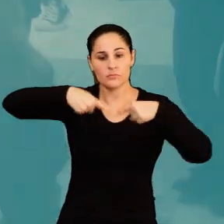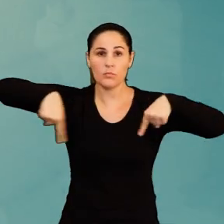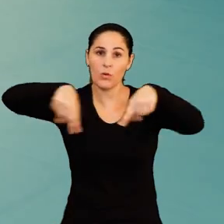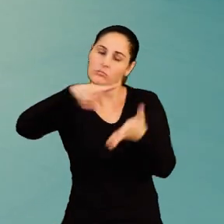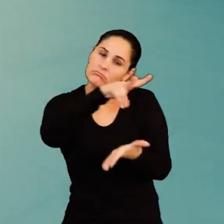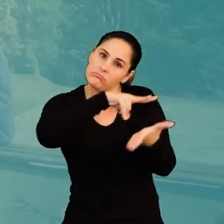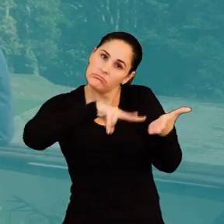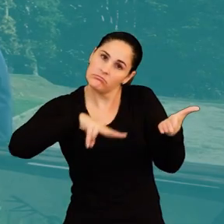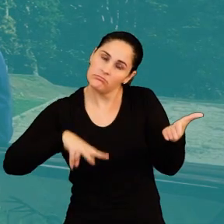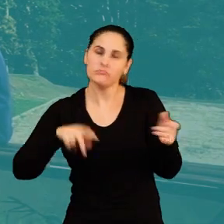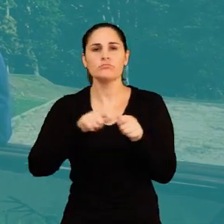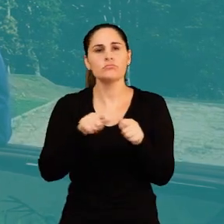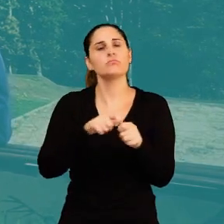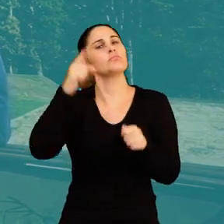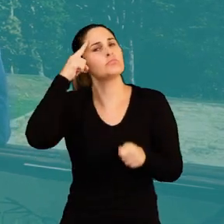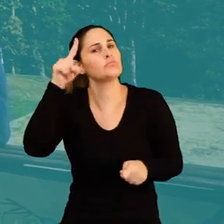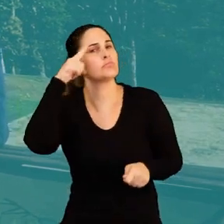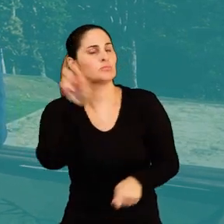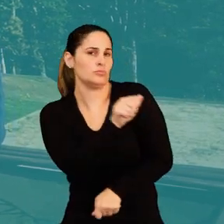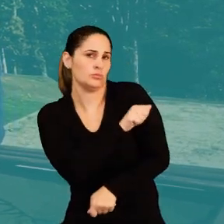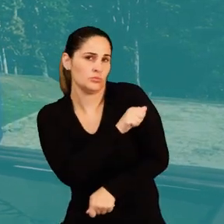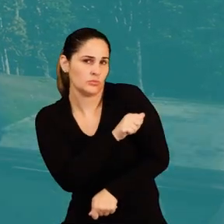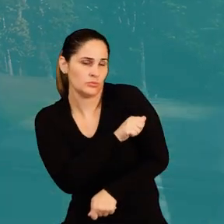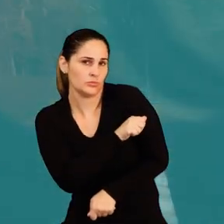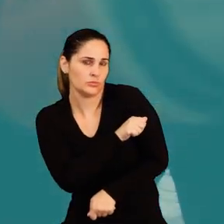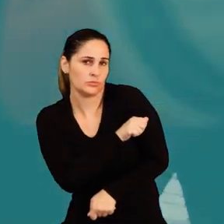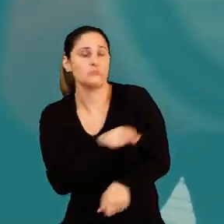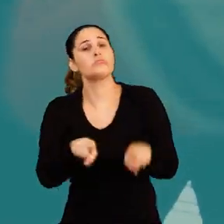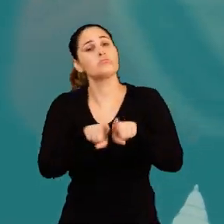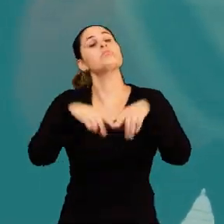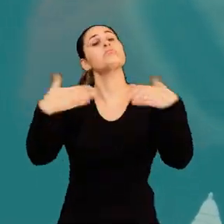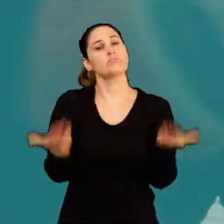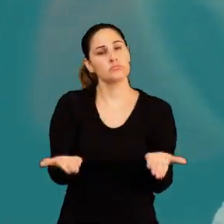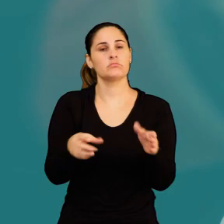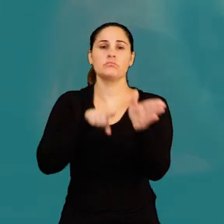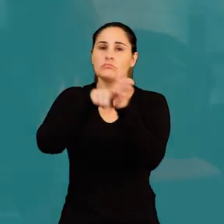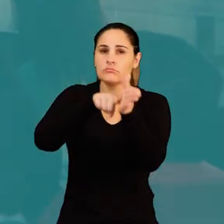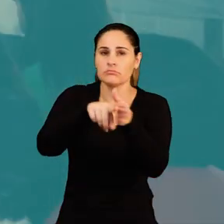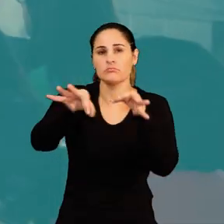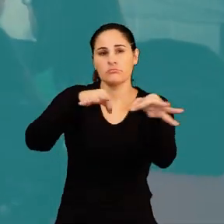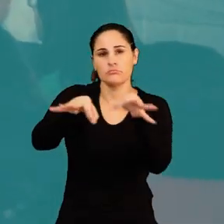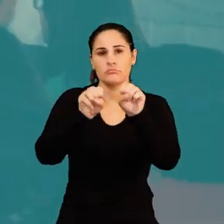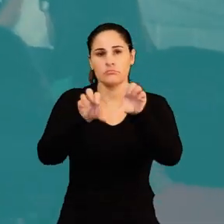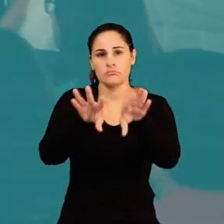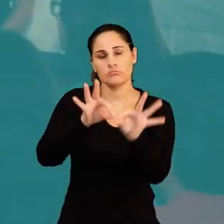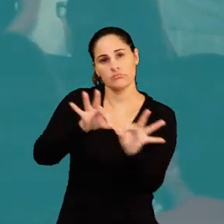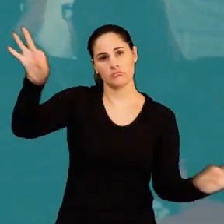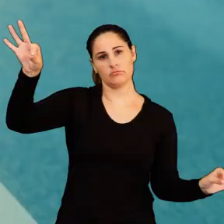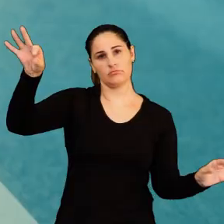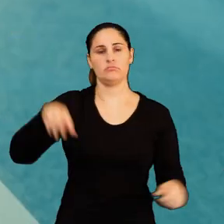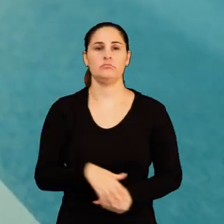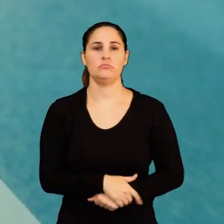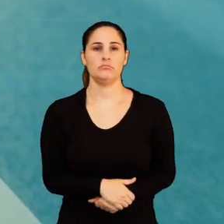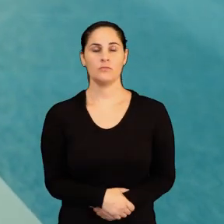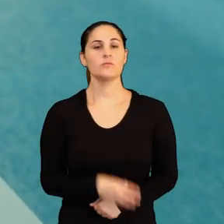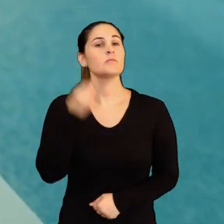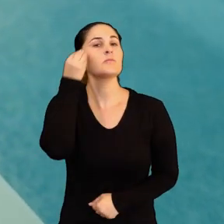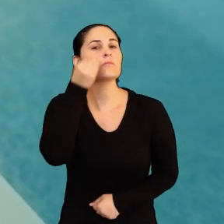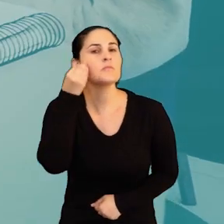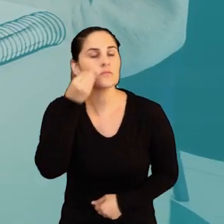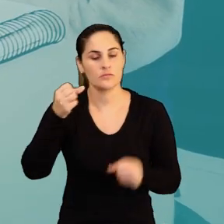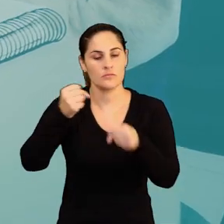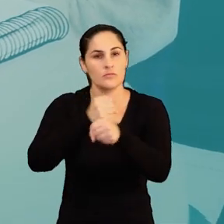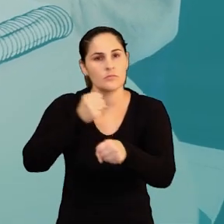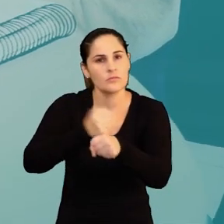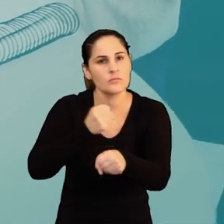dança e rodas de leitura, que fazem parte da rotina dos estudantes, assim como projetos de ensino, pesquisa e extensão. Com a